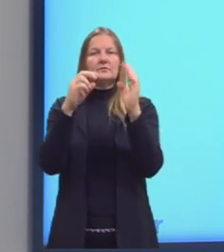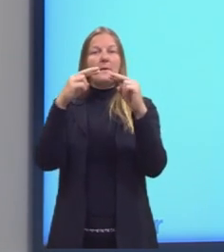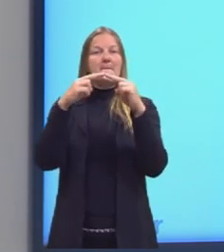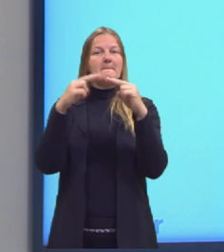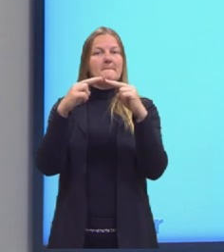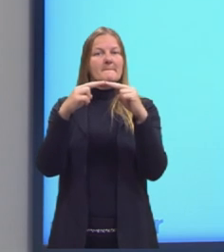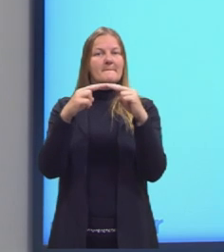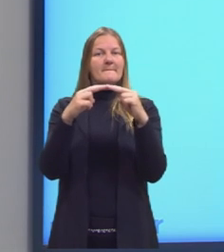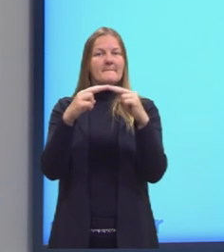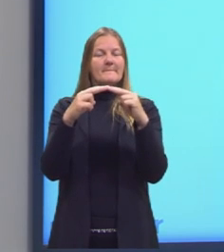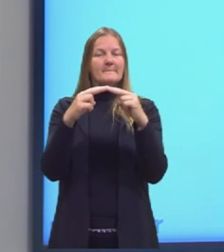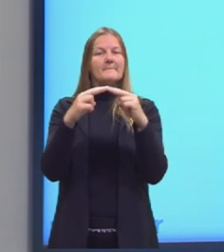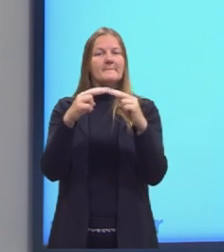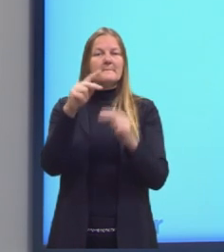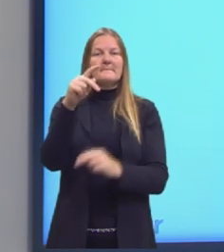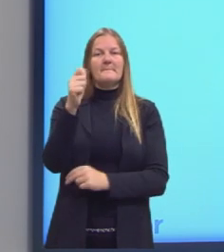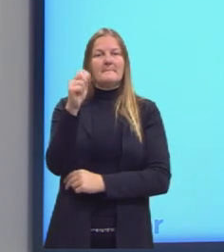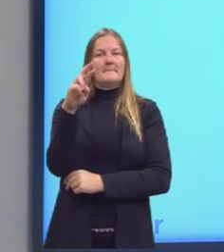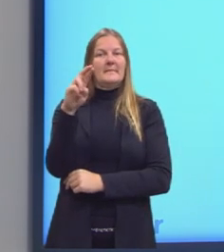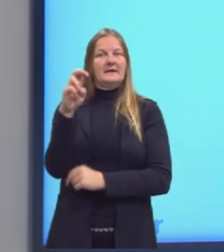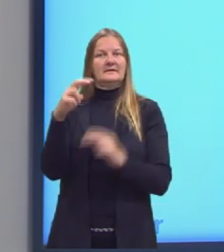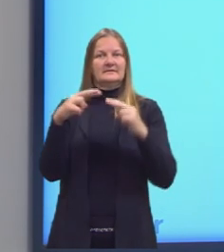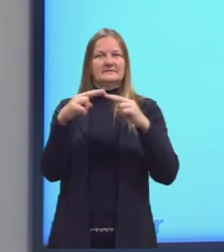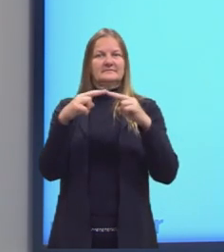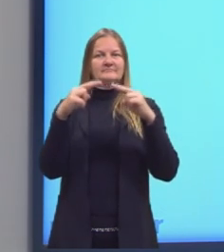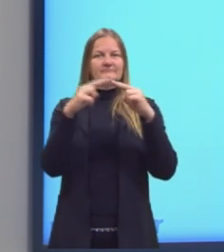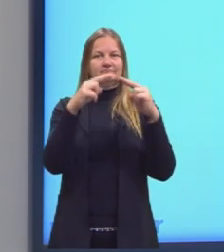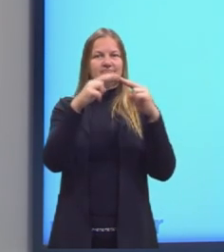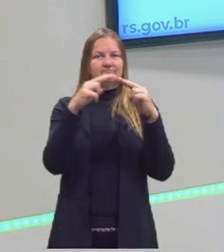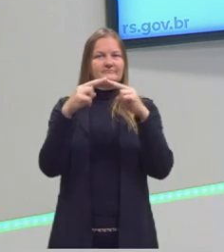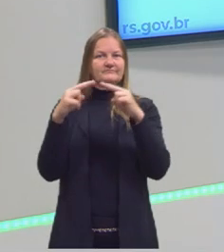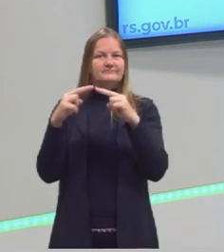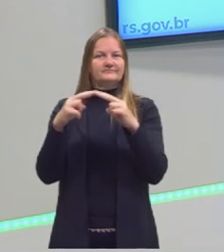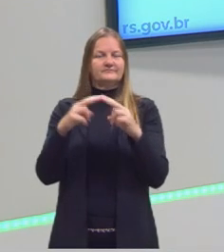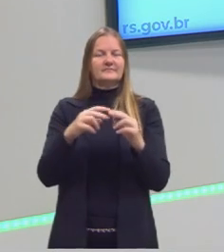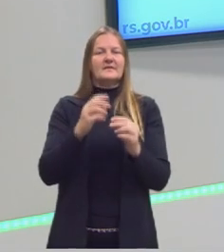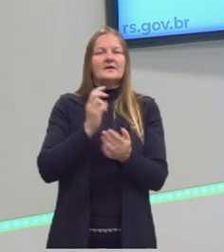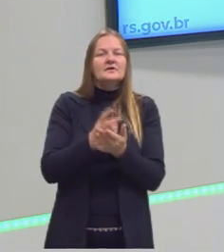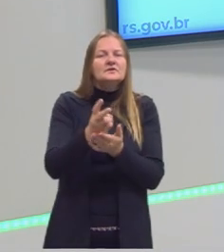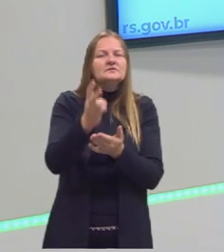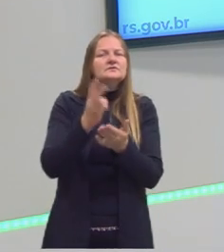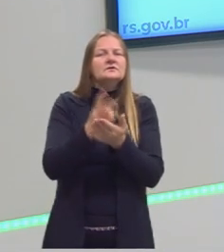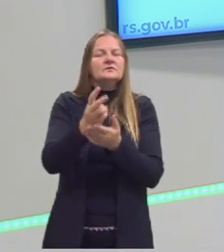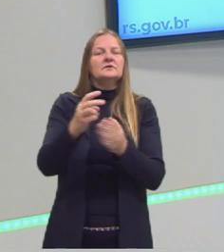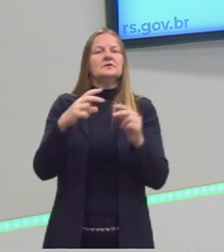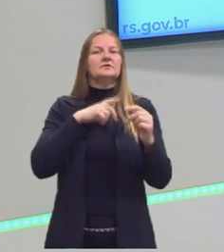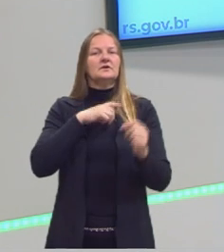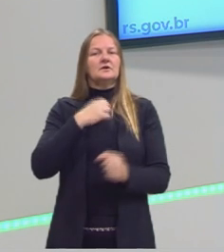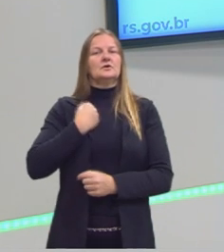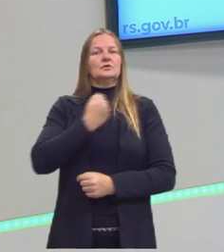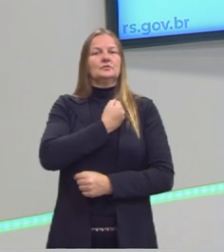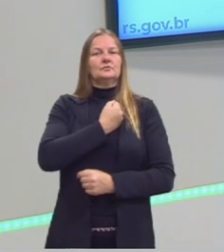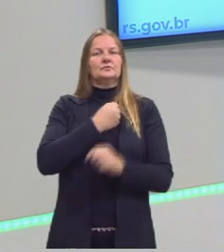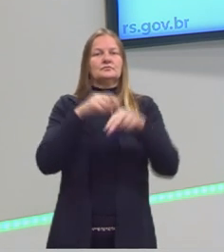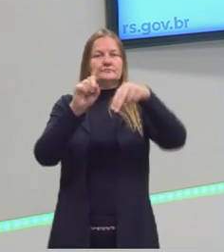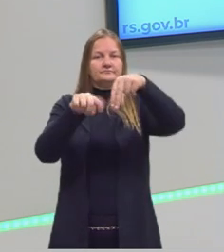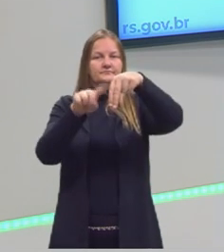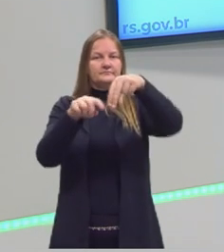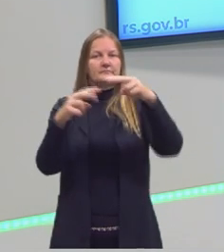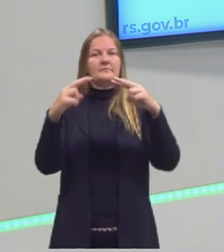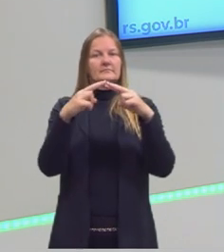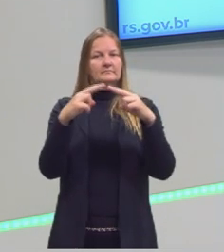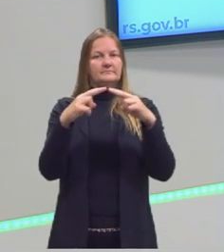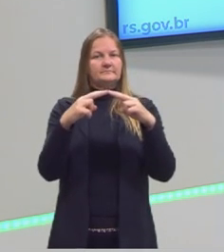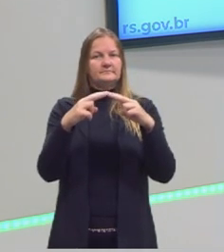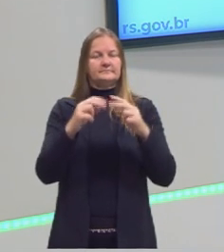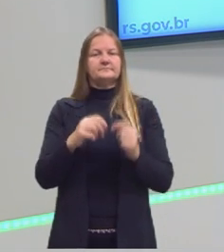são a sequência dos números pares. Então, gente pode dizer que essa sequência é composta por números naturais, pares,